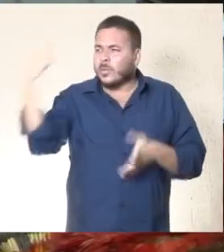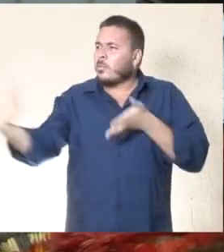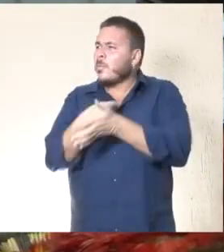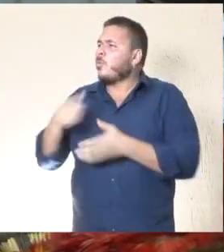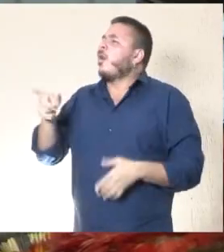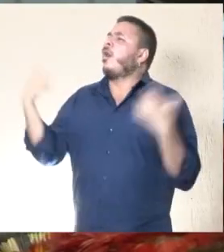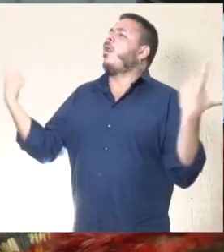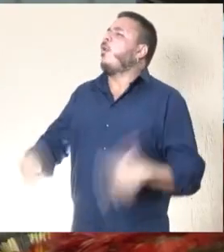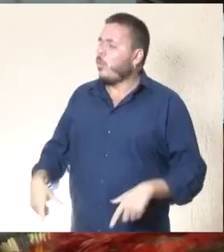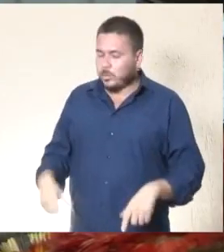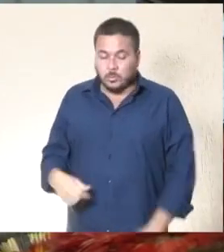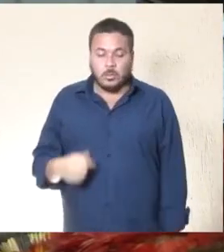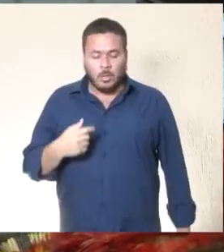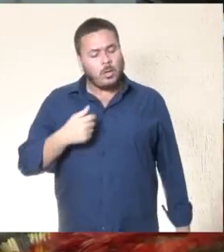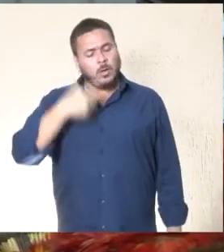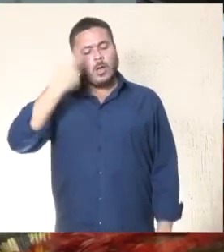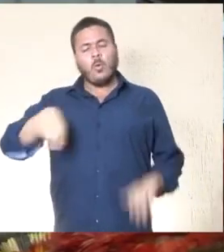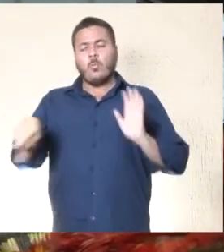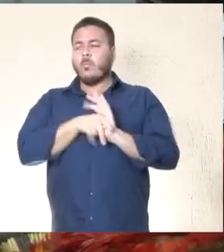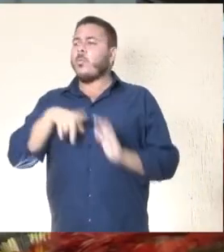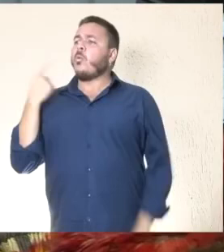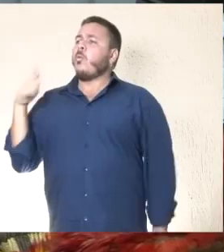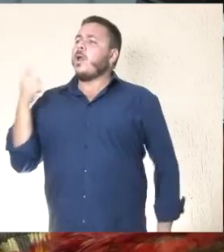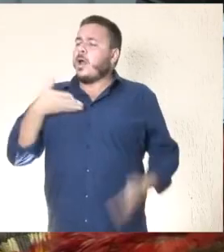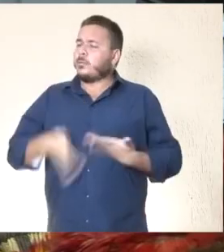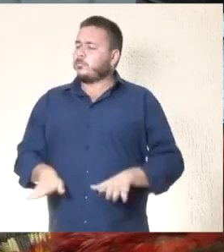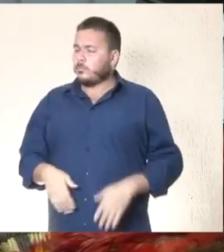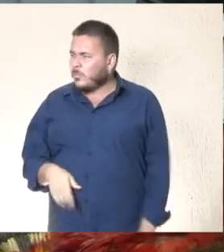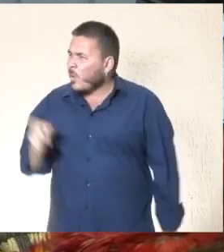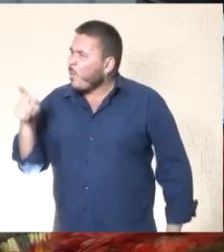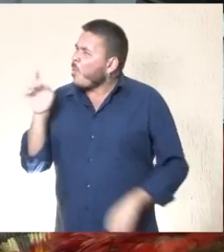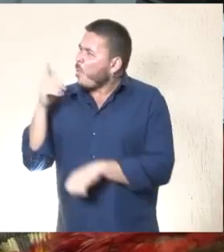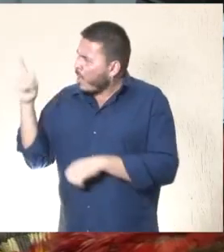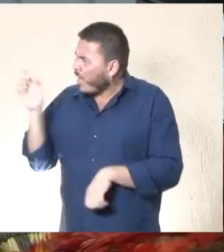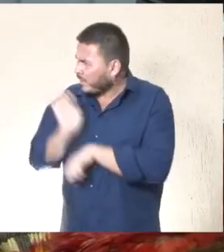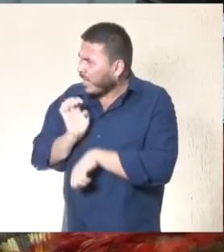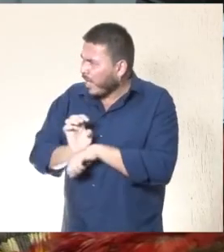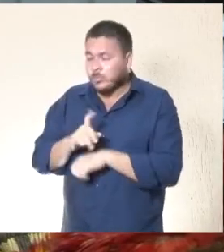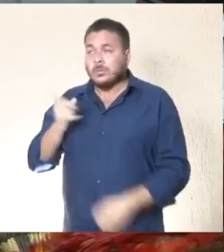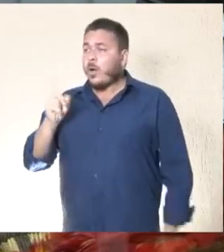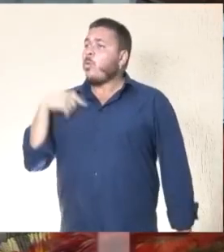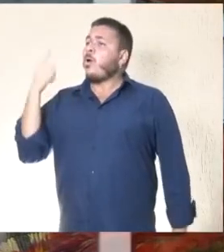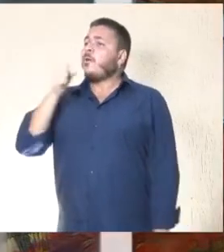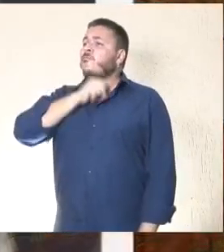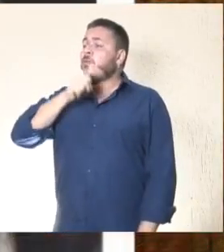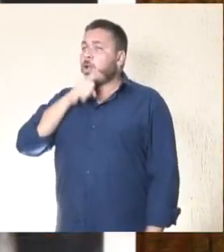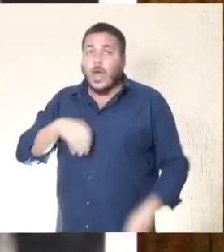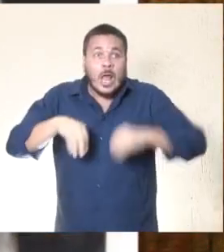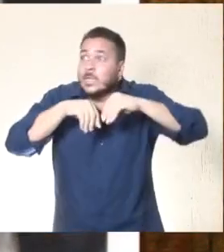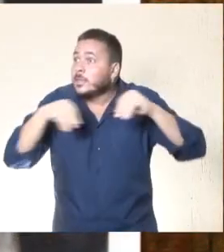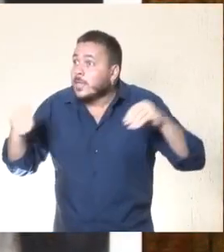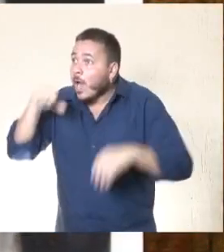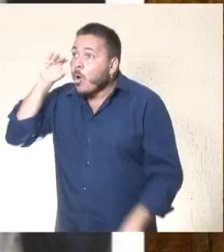as pessoas te perguntam de onde você é, eu sou de Goiás. De Goiás? Do estado de Goiás? Sou de Goiás velho.